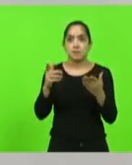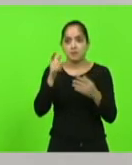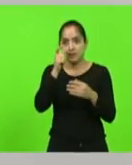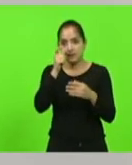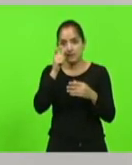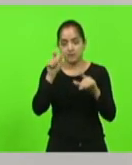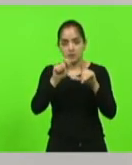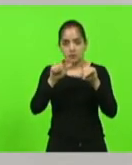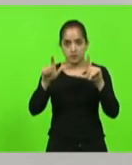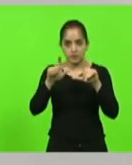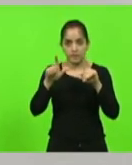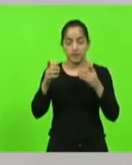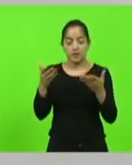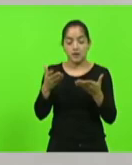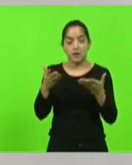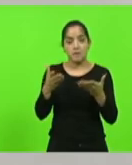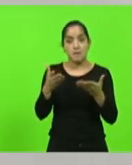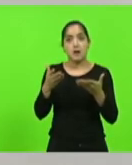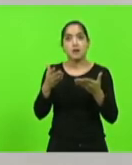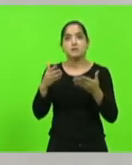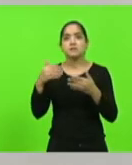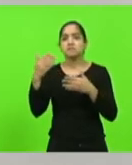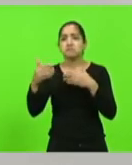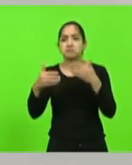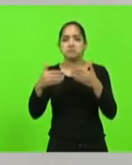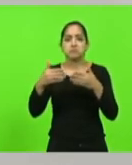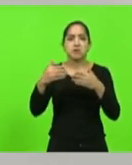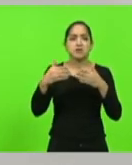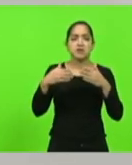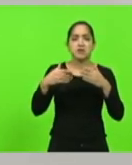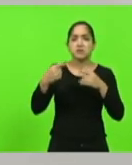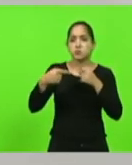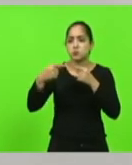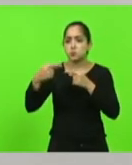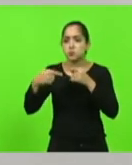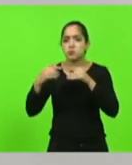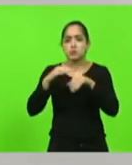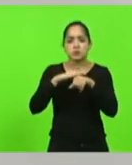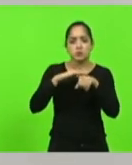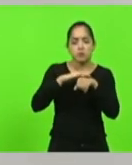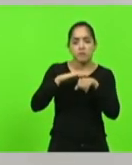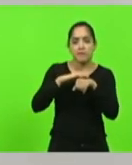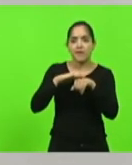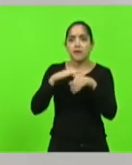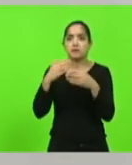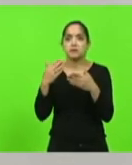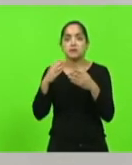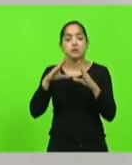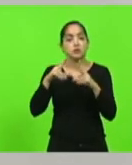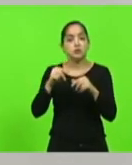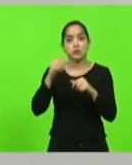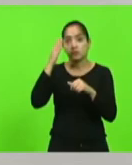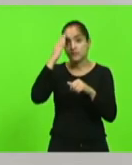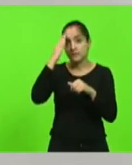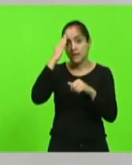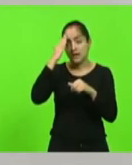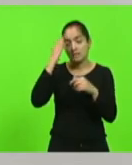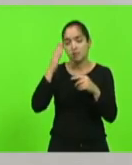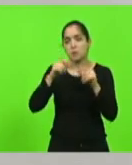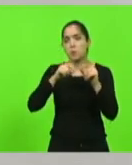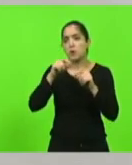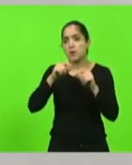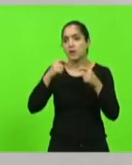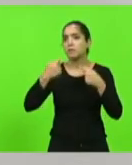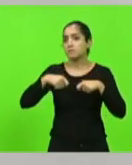LESC hoje. Mas nos bastidores, nas conversas, nos cafezinhos, no fundo, todos sabem o que tem que fazer